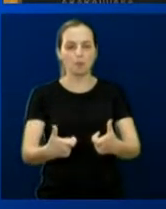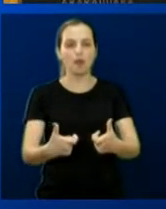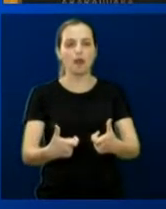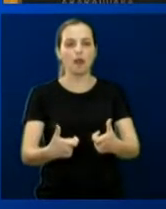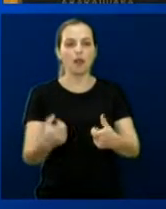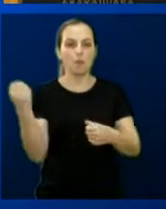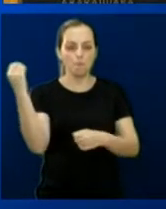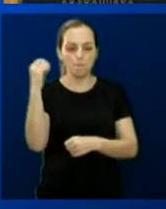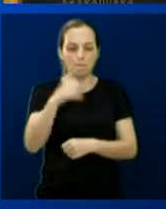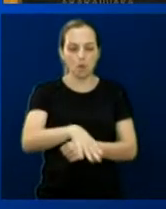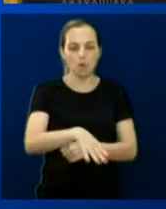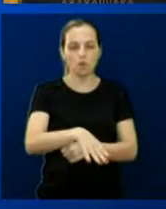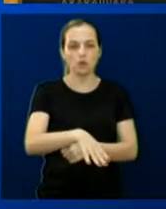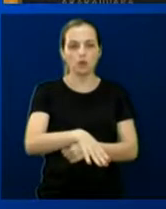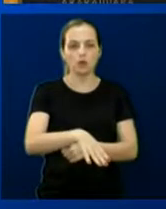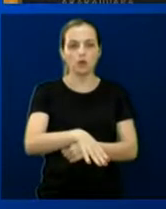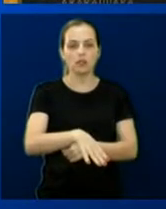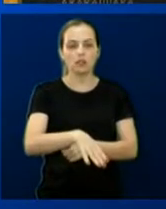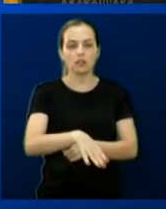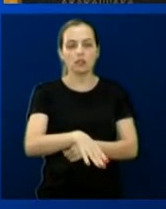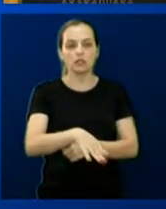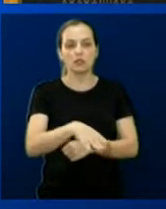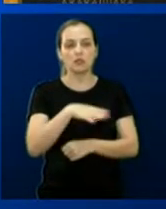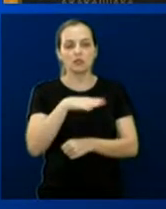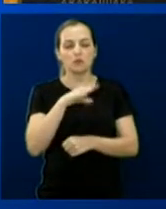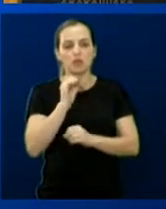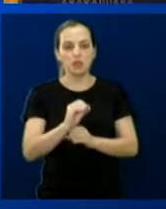deles, que matou seis pessoas e feriu 34.